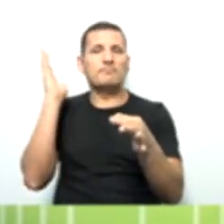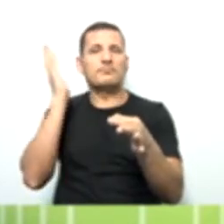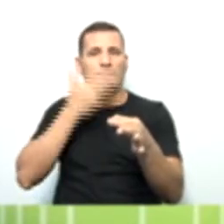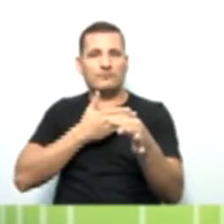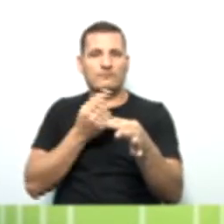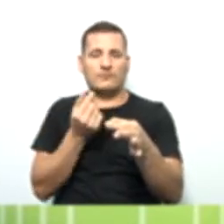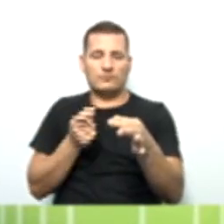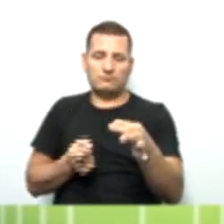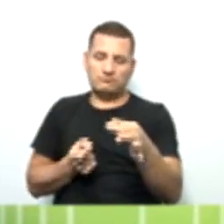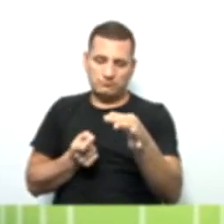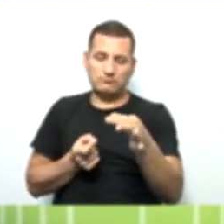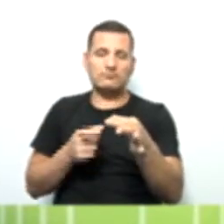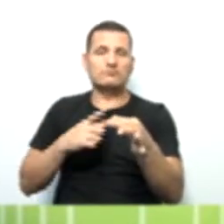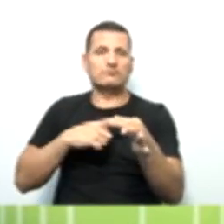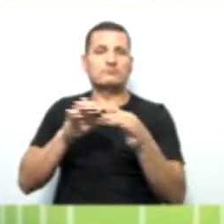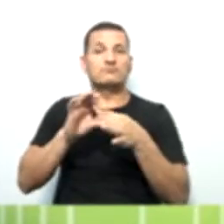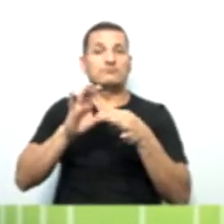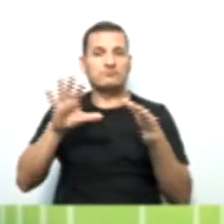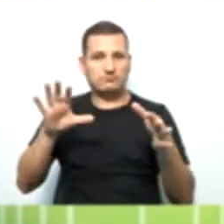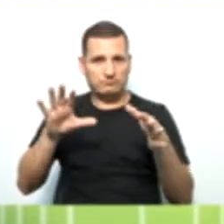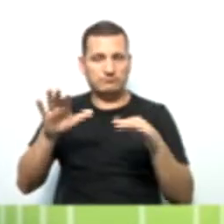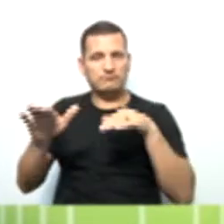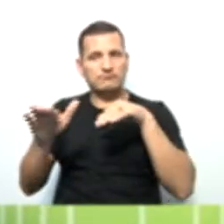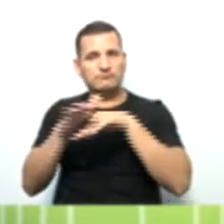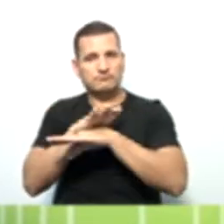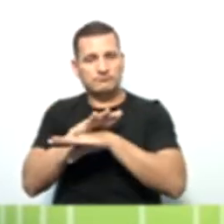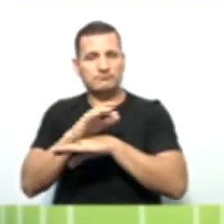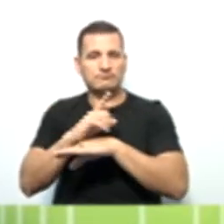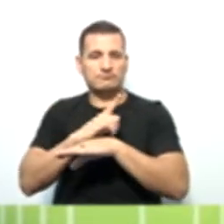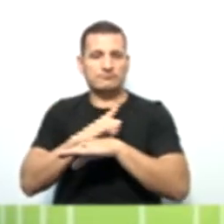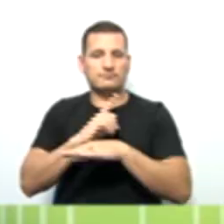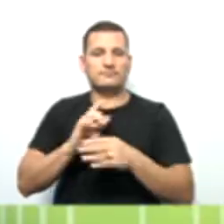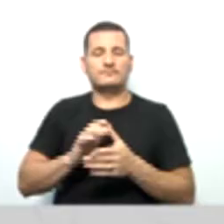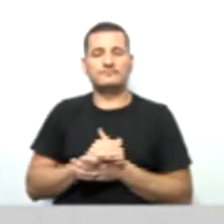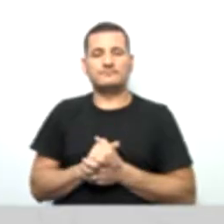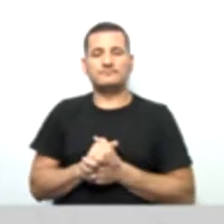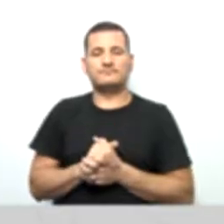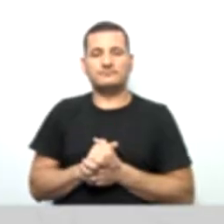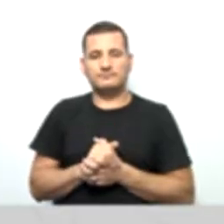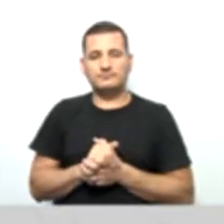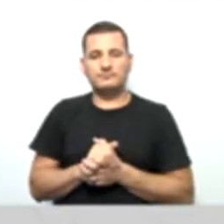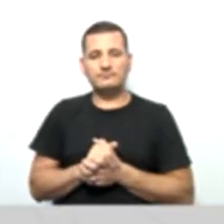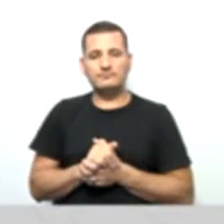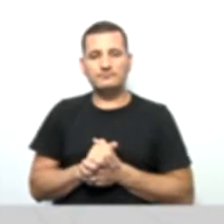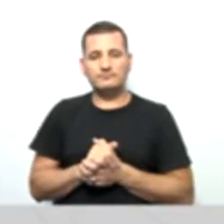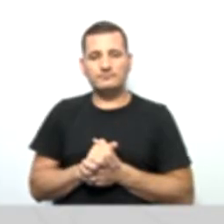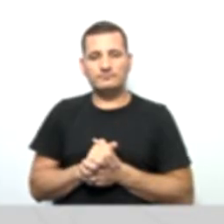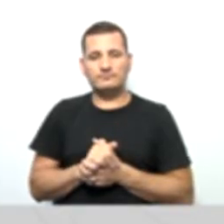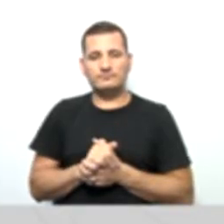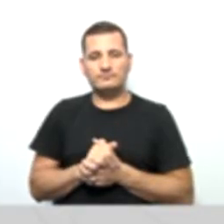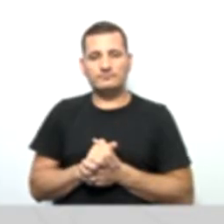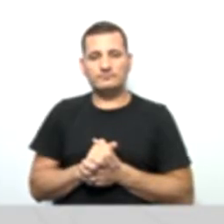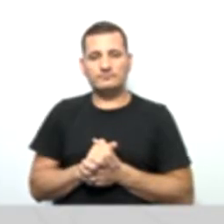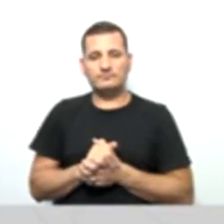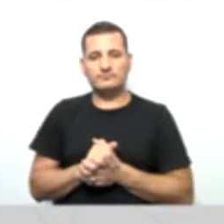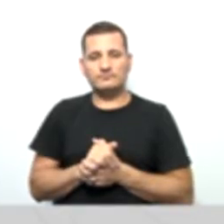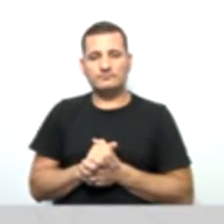valor está disponível no caixa, né? Então, vamos lá no nosso slide. E deve ainda mais